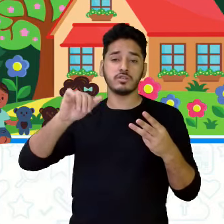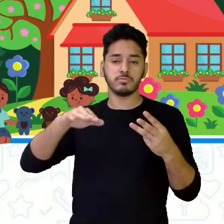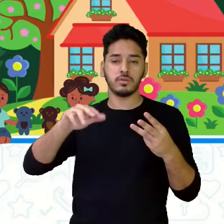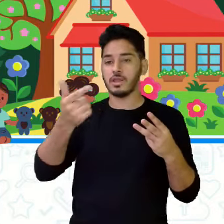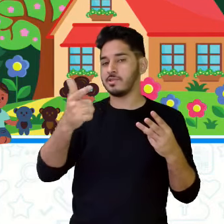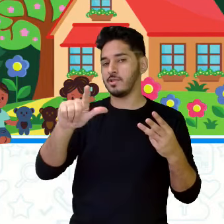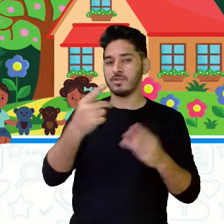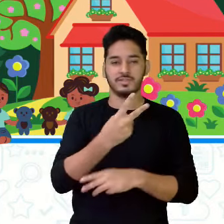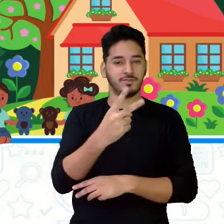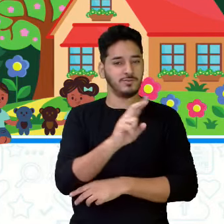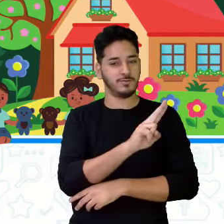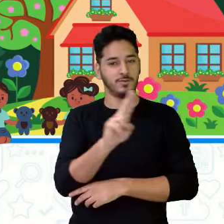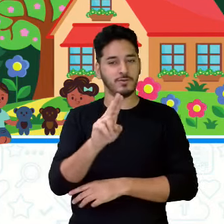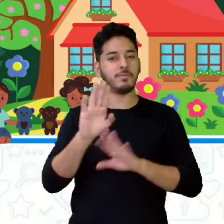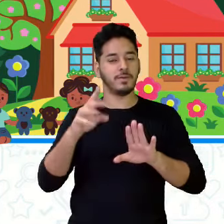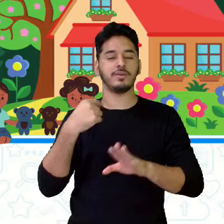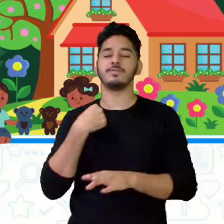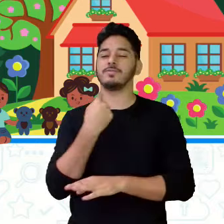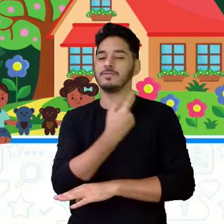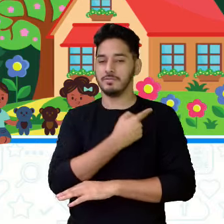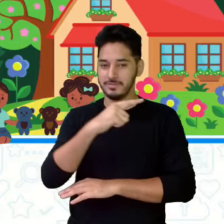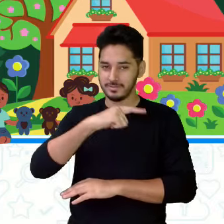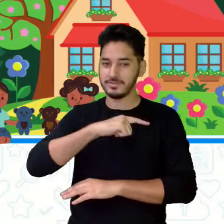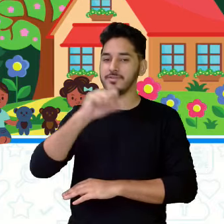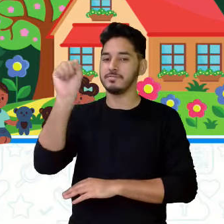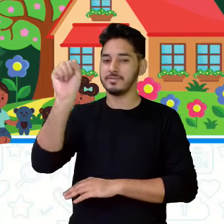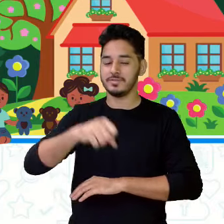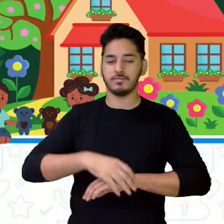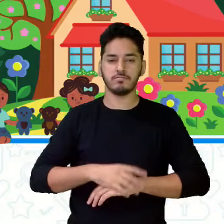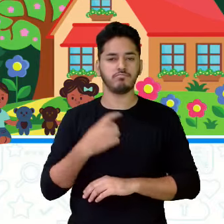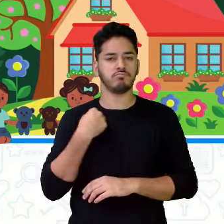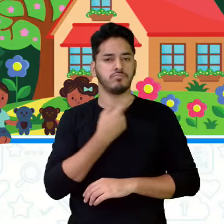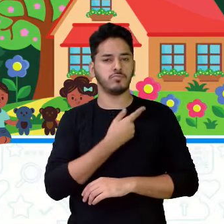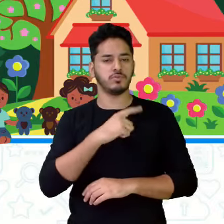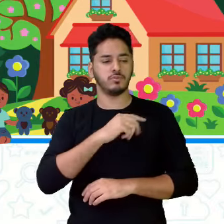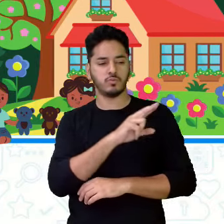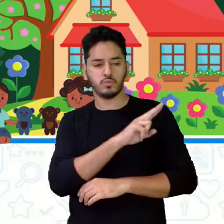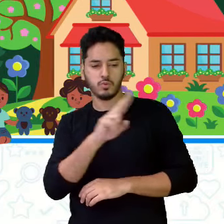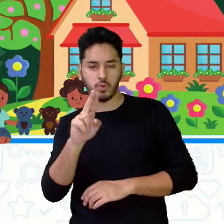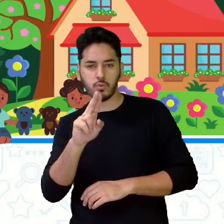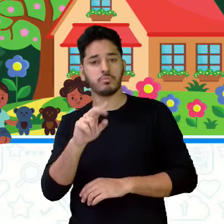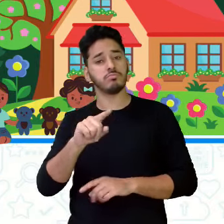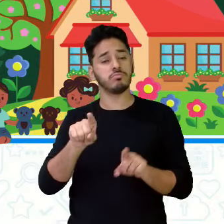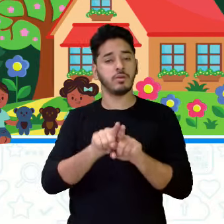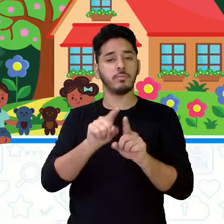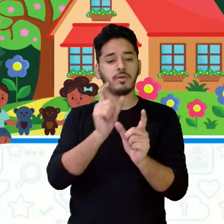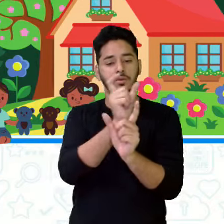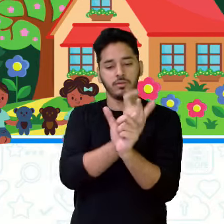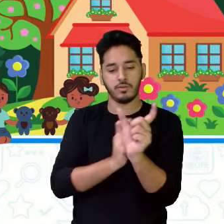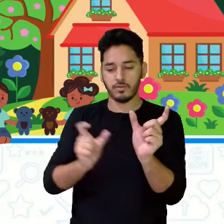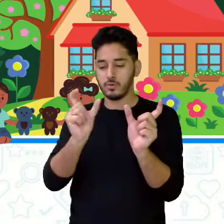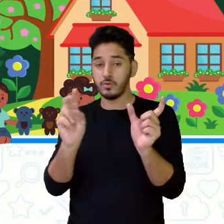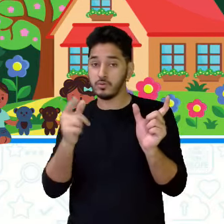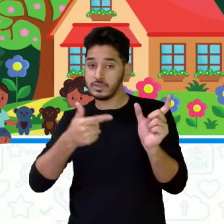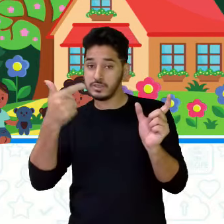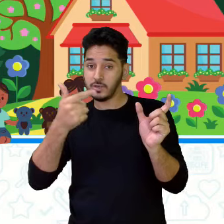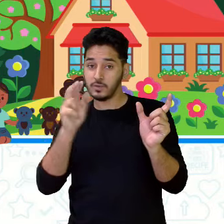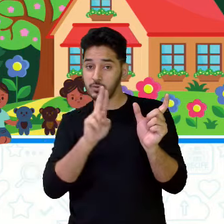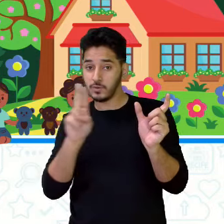têm sobrenome, mas a gente sim. A gente tem um nome, a gente tem um sobrenome, não é verdade?